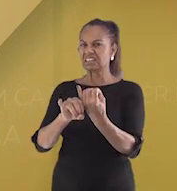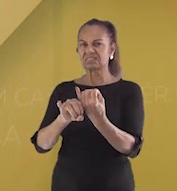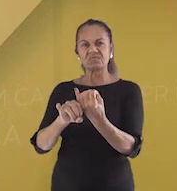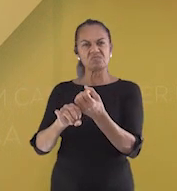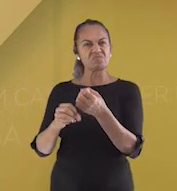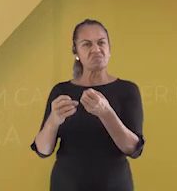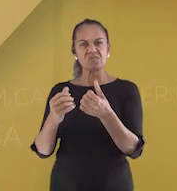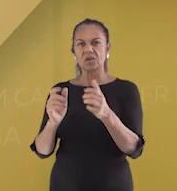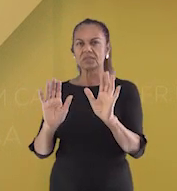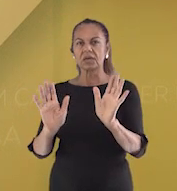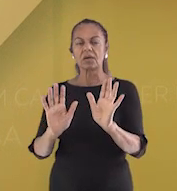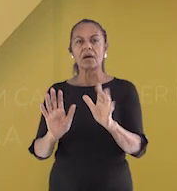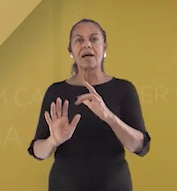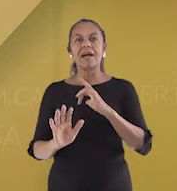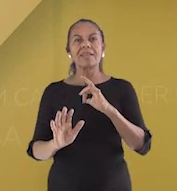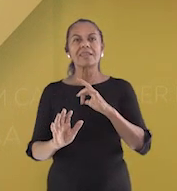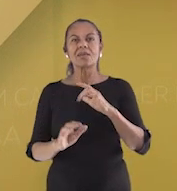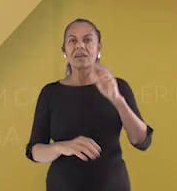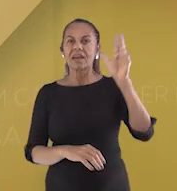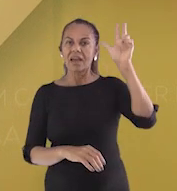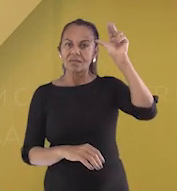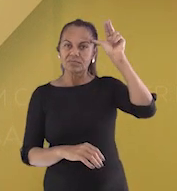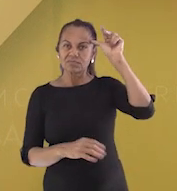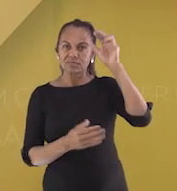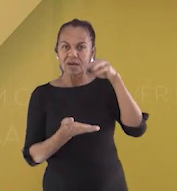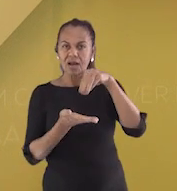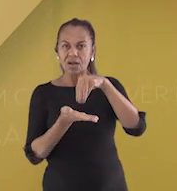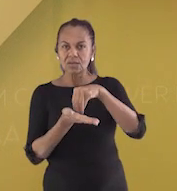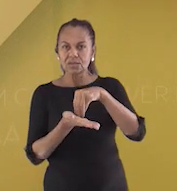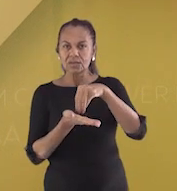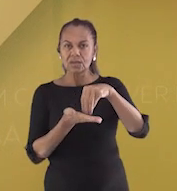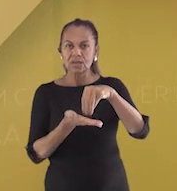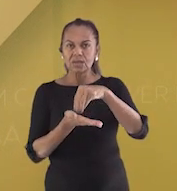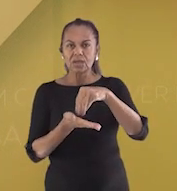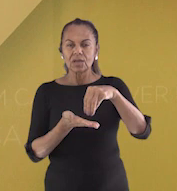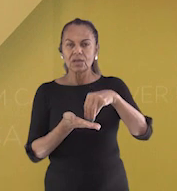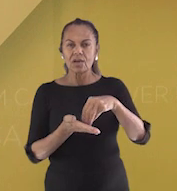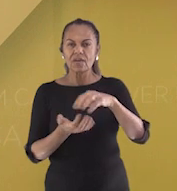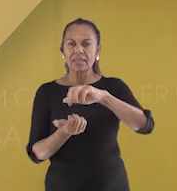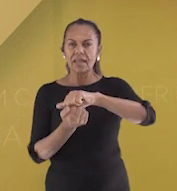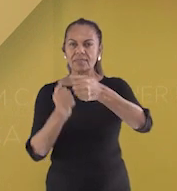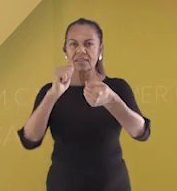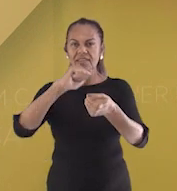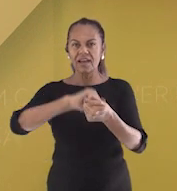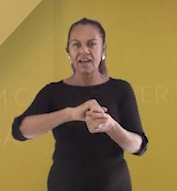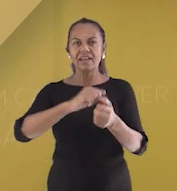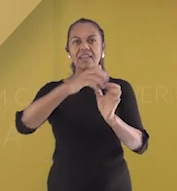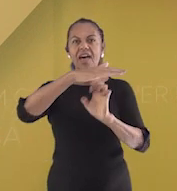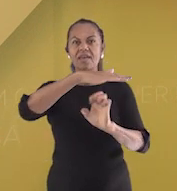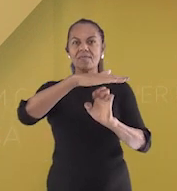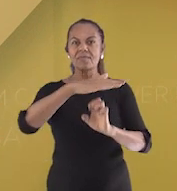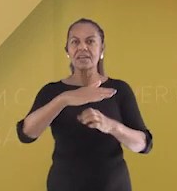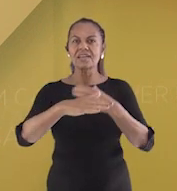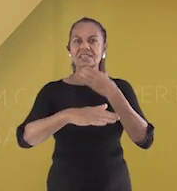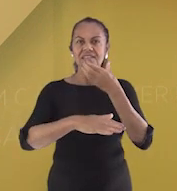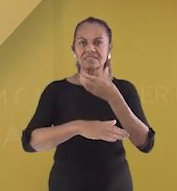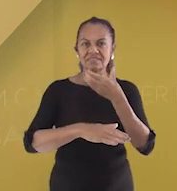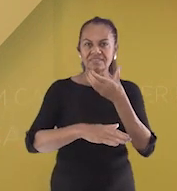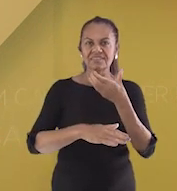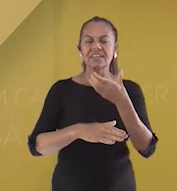xadrez que foi adaptado pela empresa Apple. E nessa época, a conexão era feita através de linhas telefônicas.